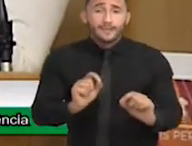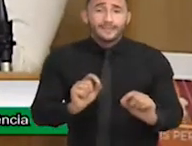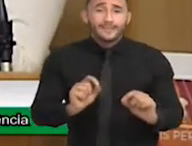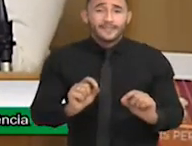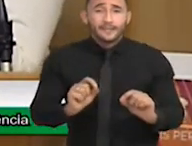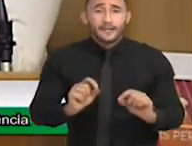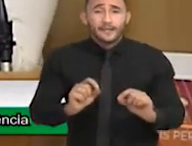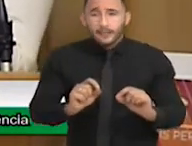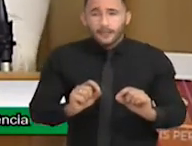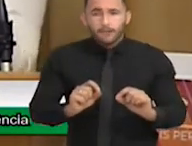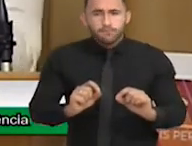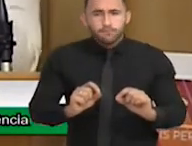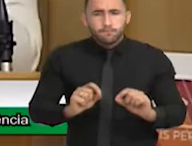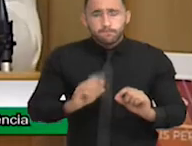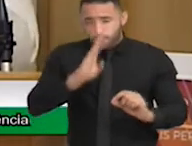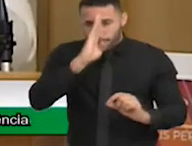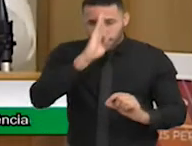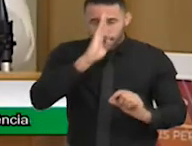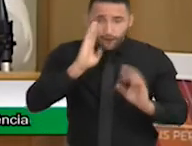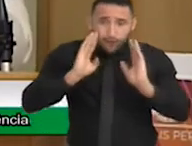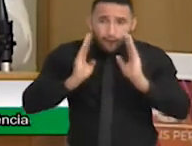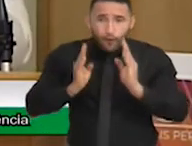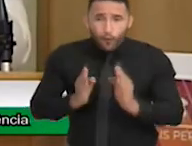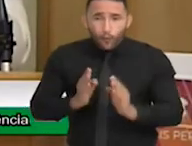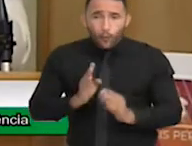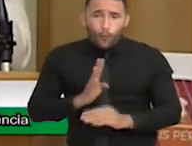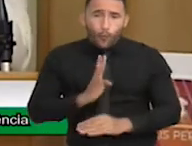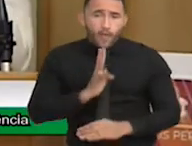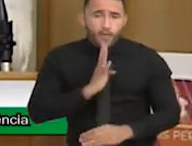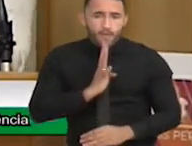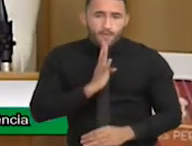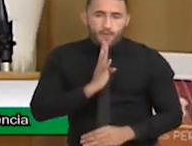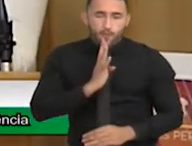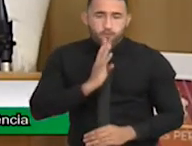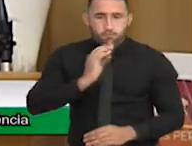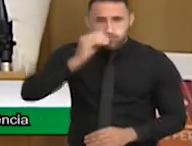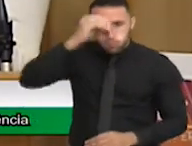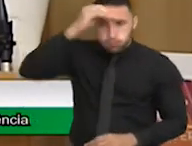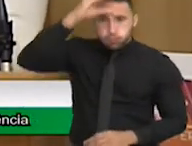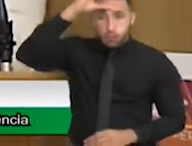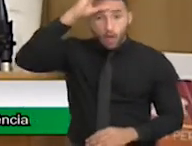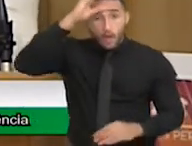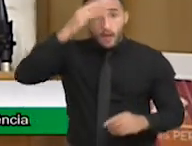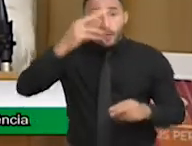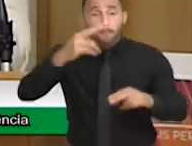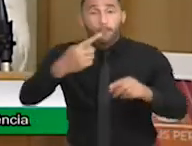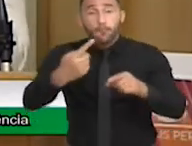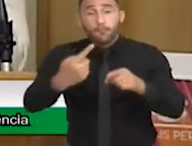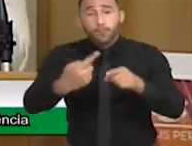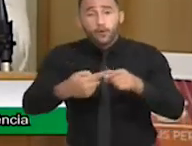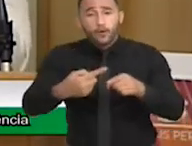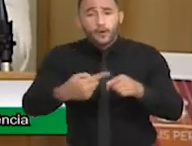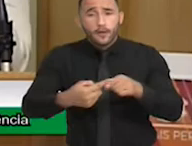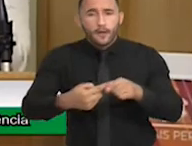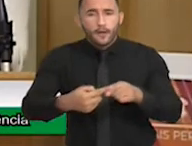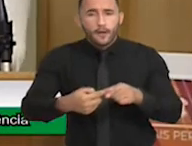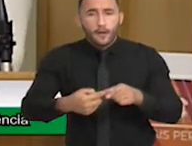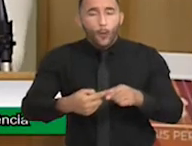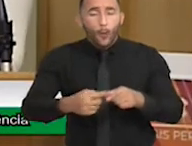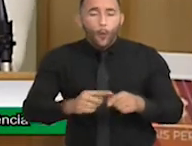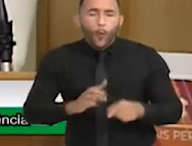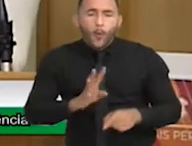No ensino fundamental, do sexto ao oitavo ano, a gente considera o quê? A consolidação do conhecimento